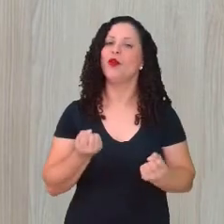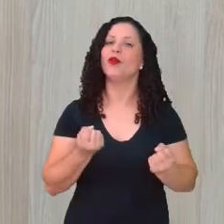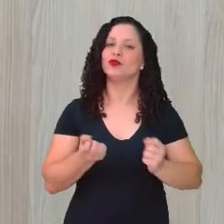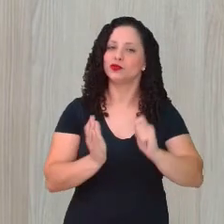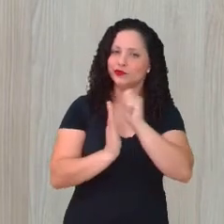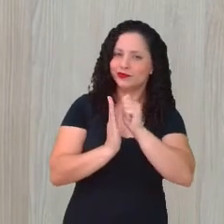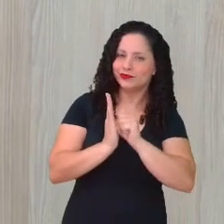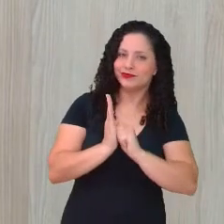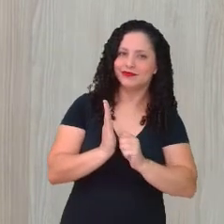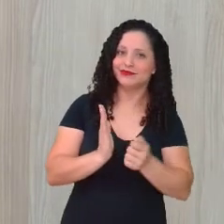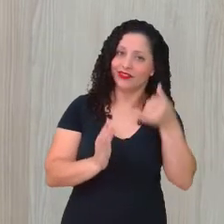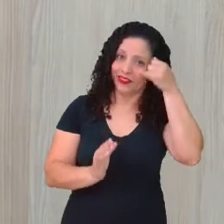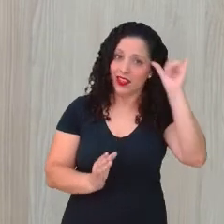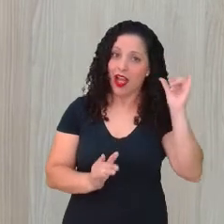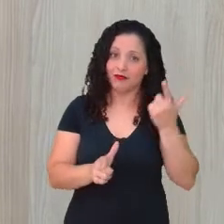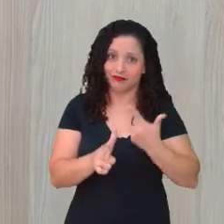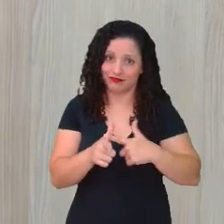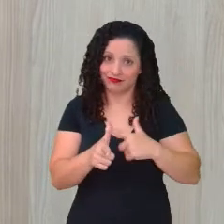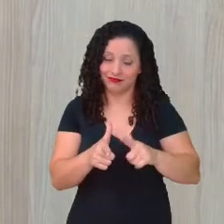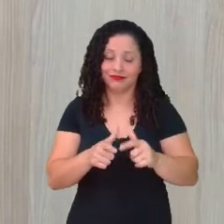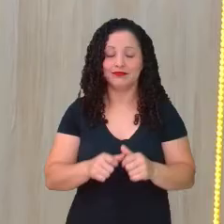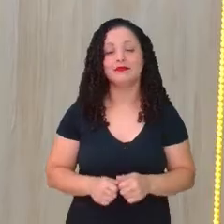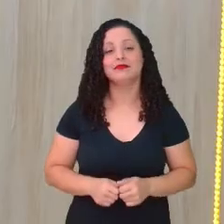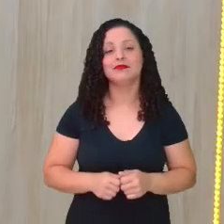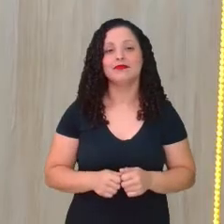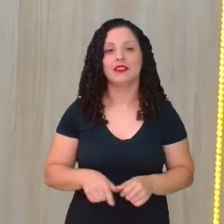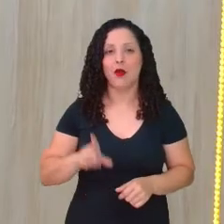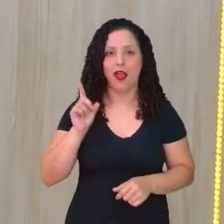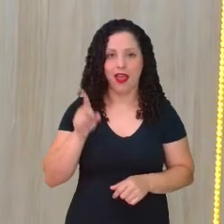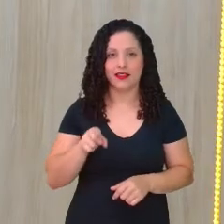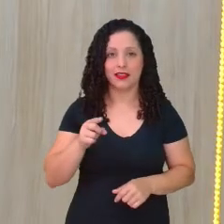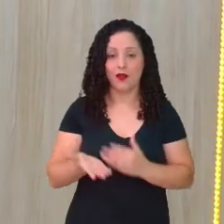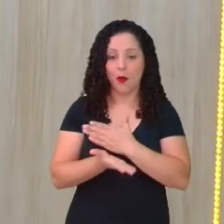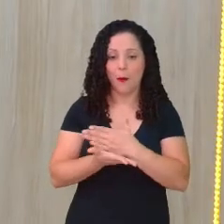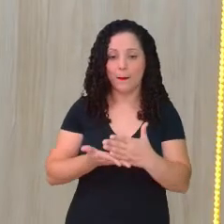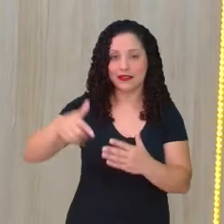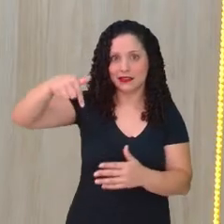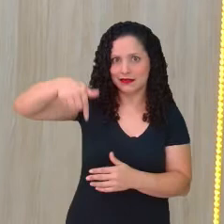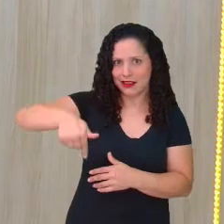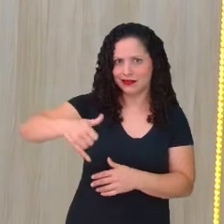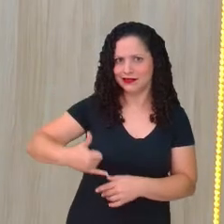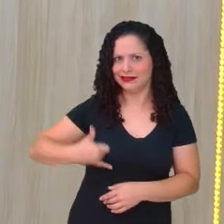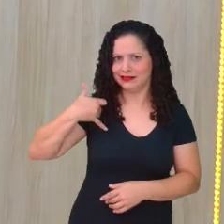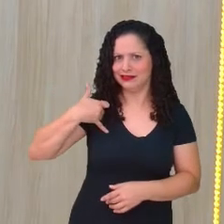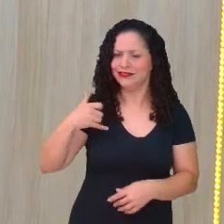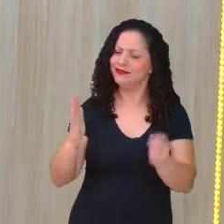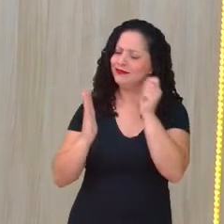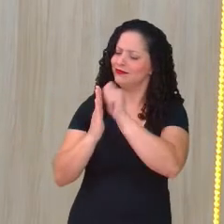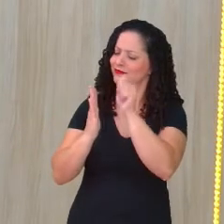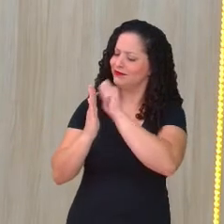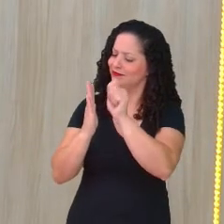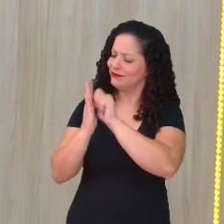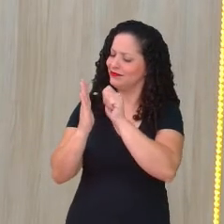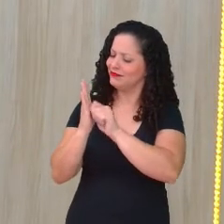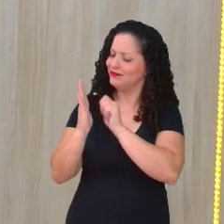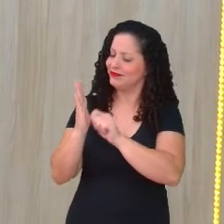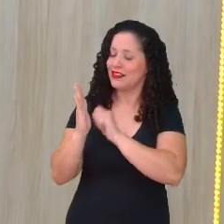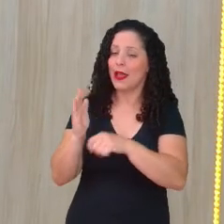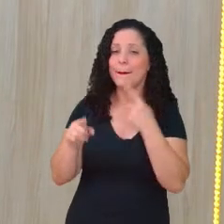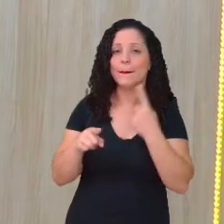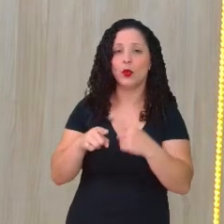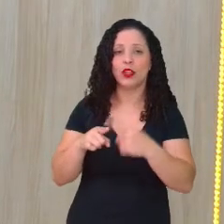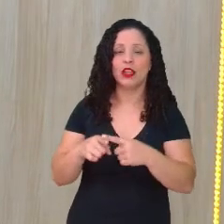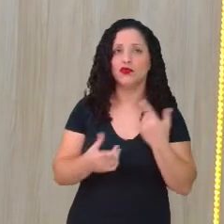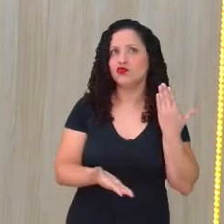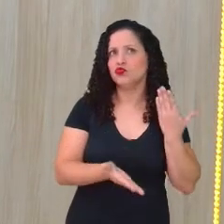E essa rotina de Clarice, que começa aos sete anos, ela disse que começou a escrever porque ela não sabia